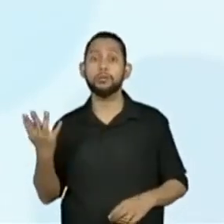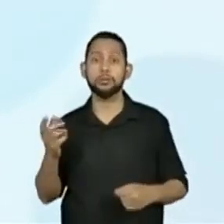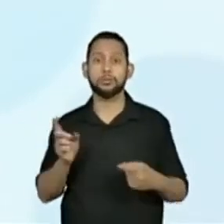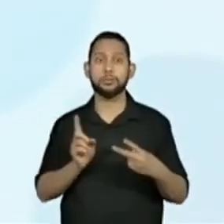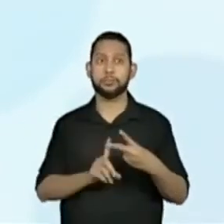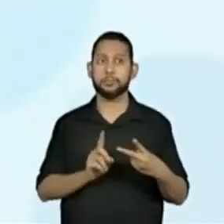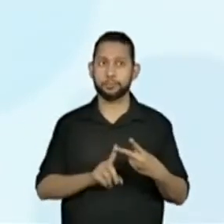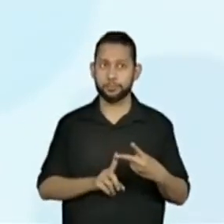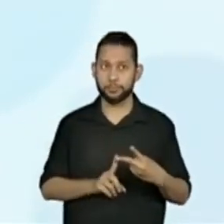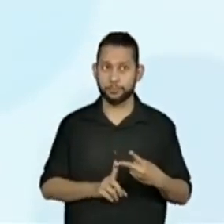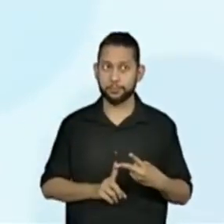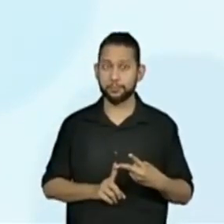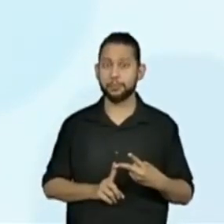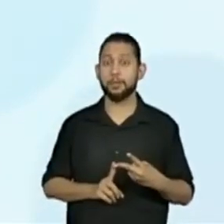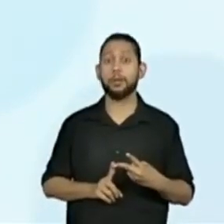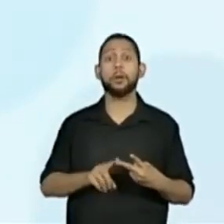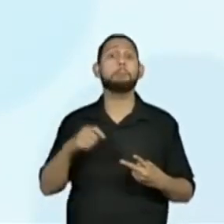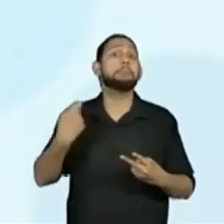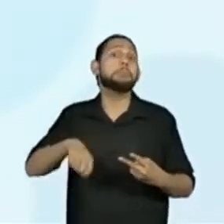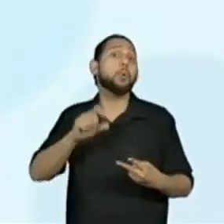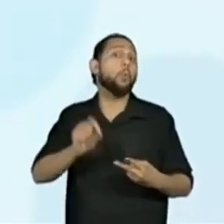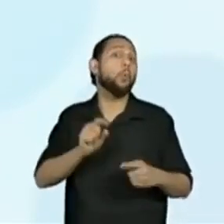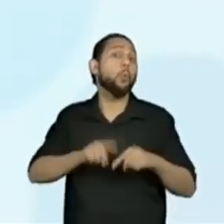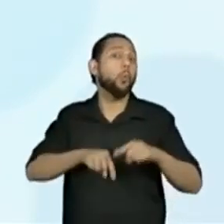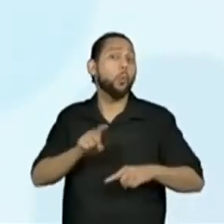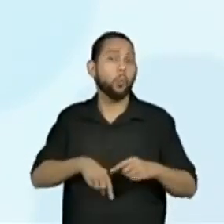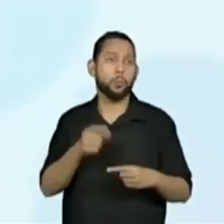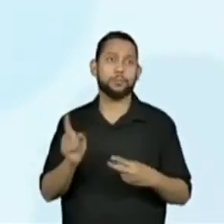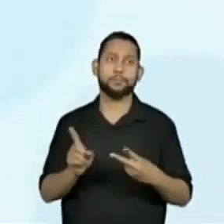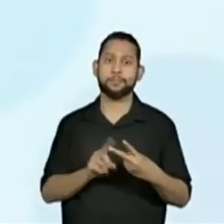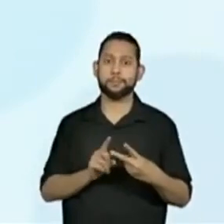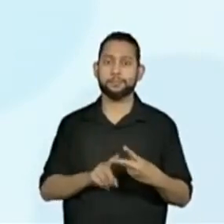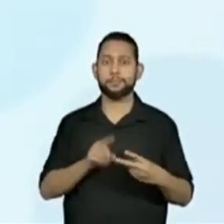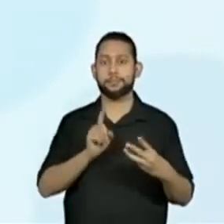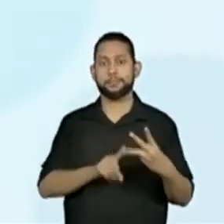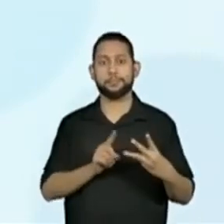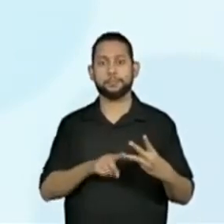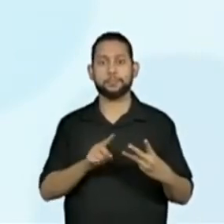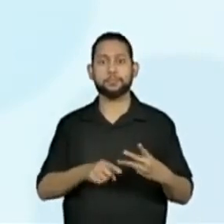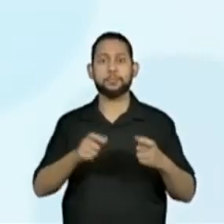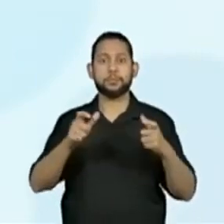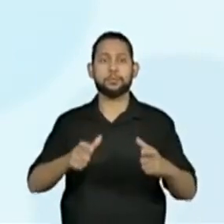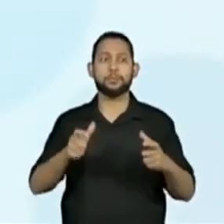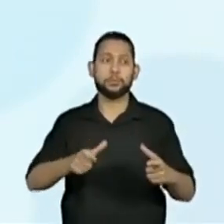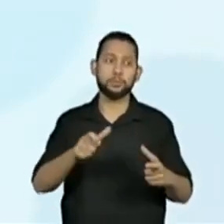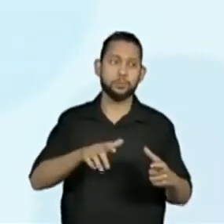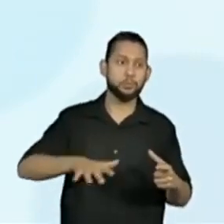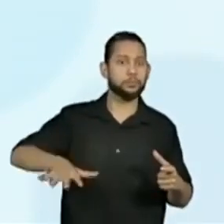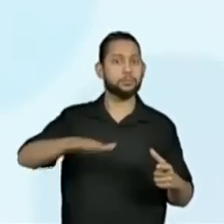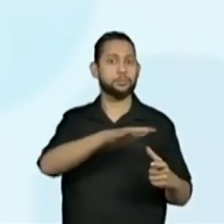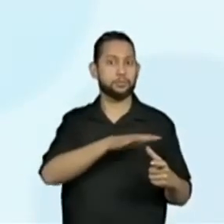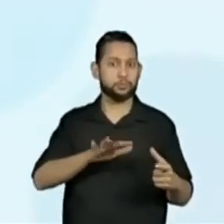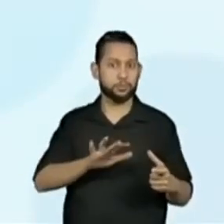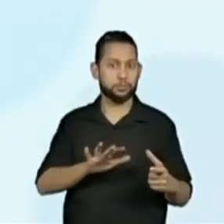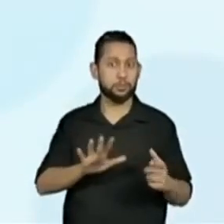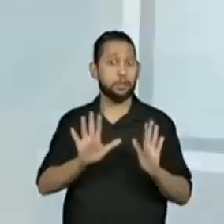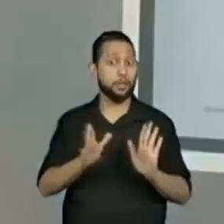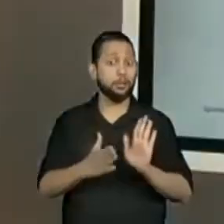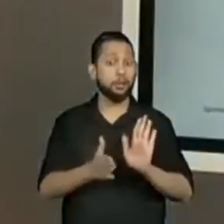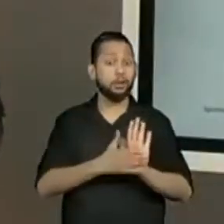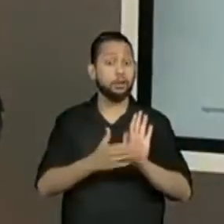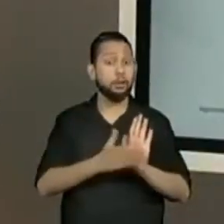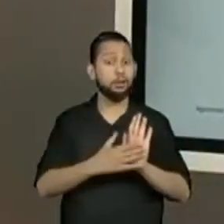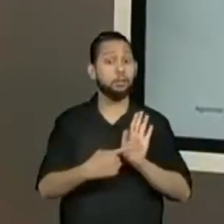o material necessário e o local adequado. Esta é a primeira